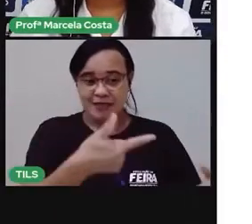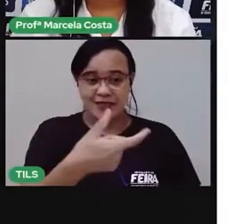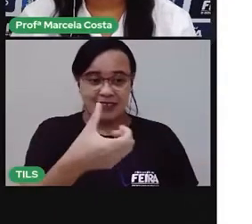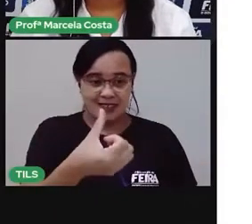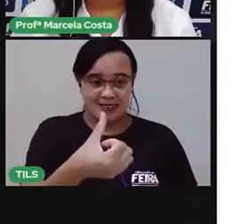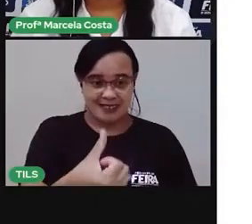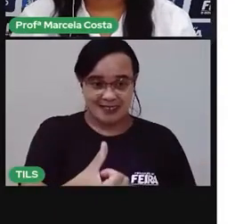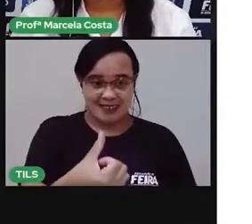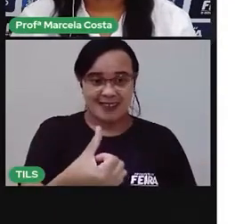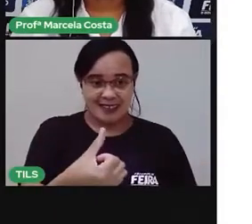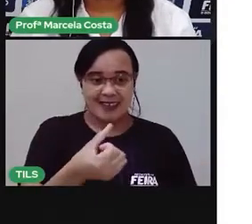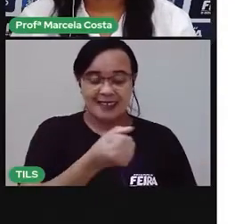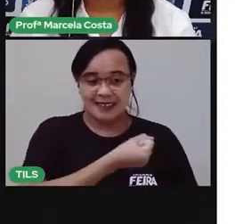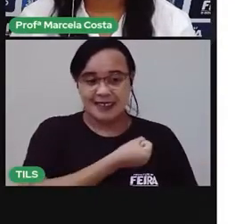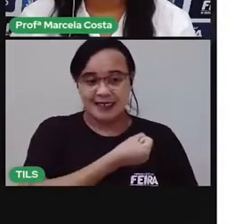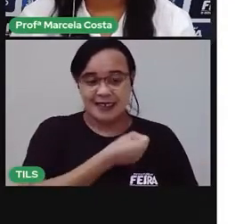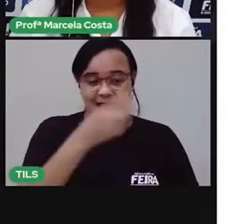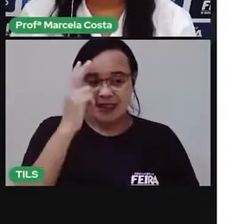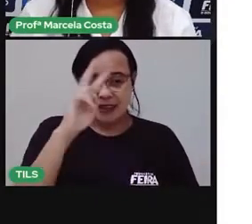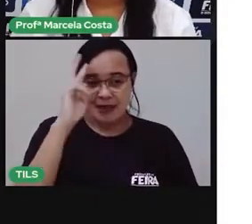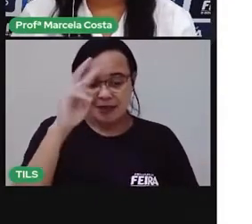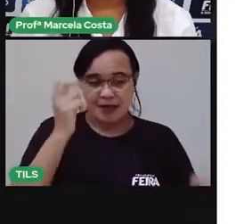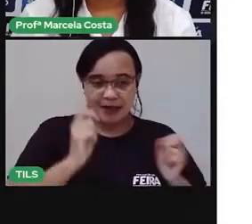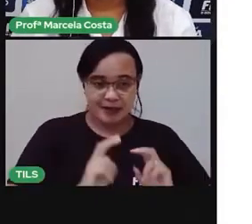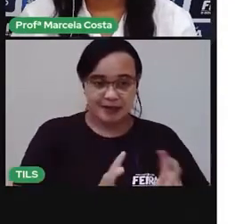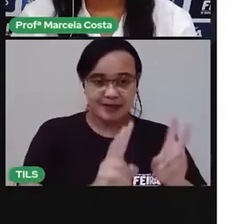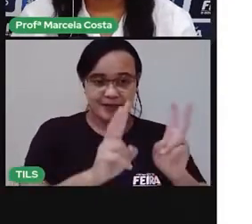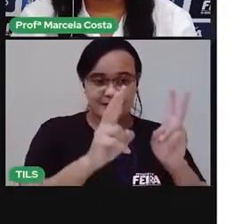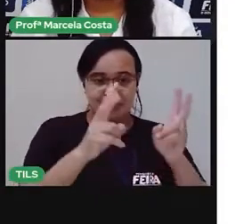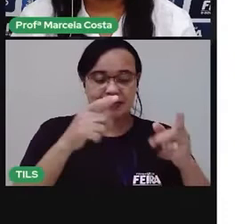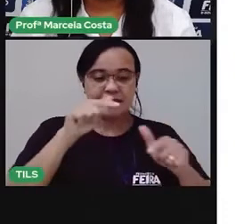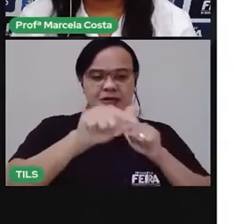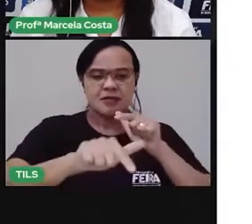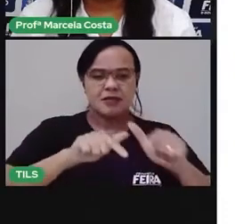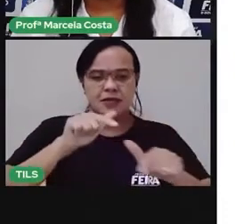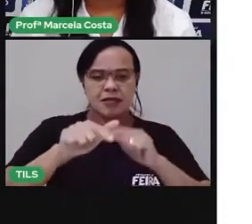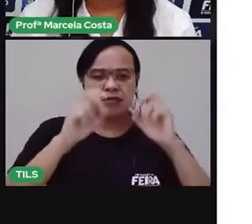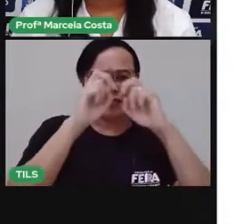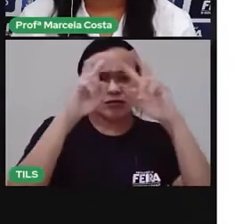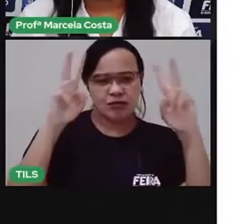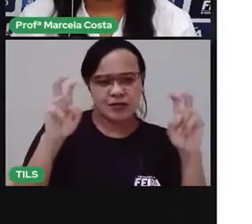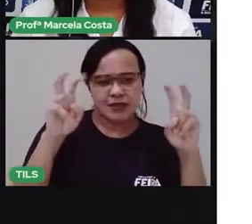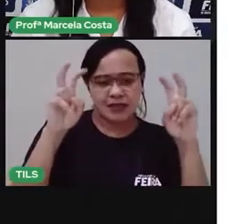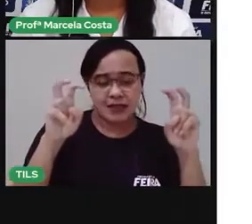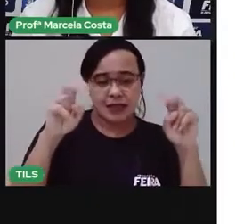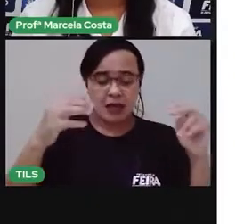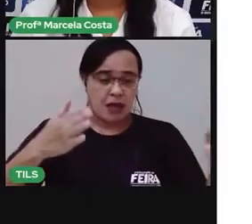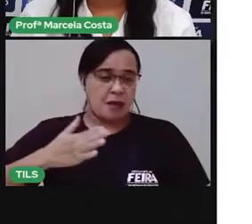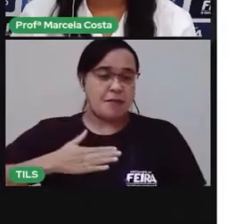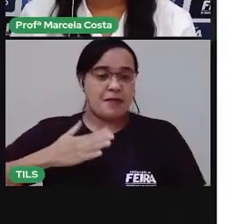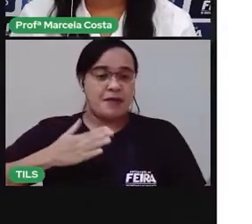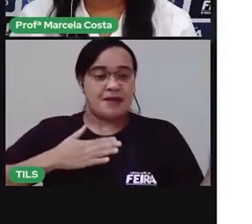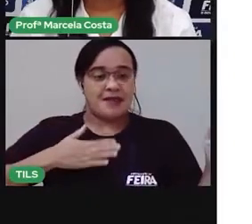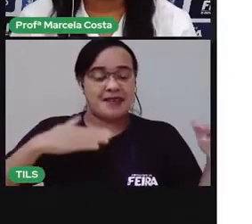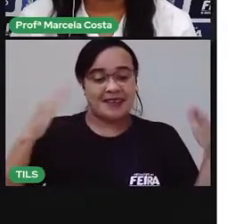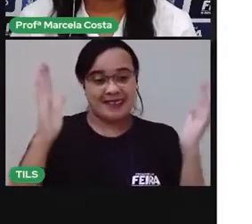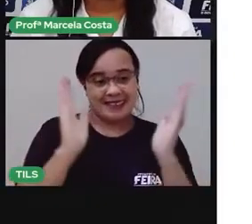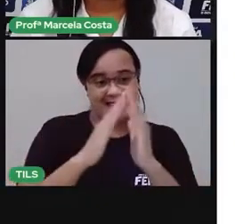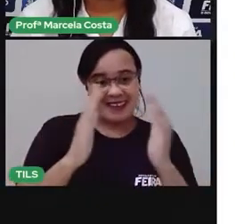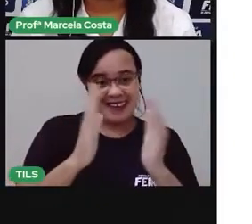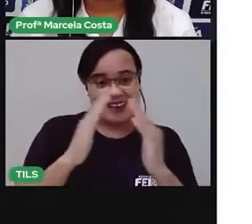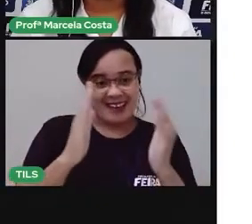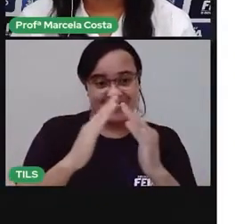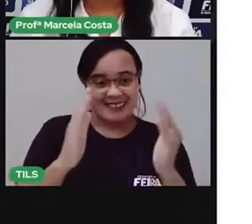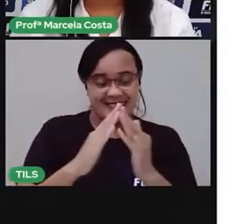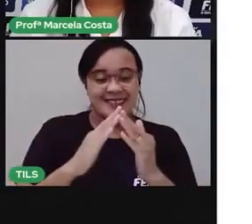que é da nossa sequência, vamos trabalhar com o tema Minha Casa, Meu Lar, né? Nas